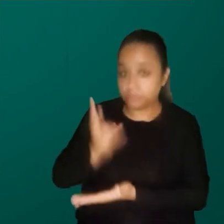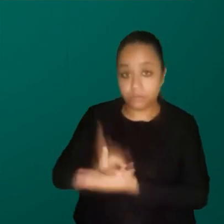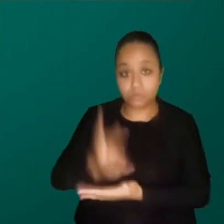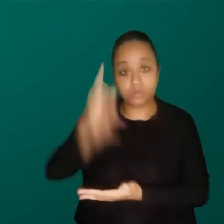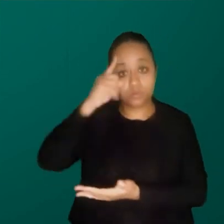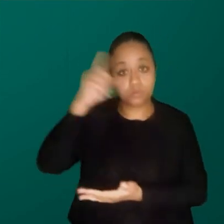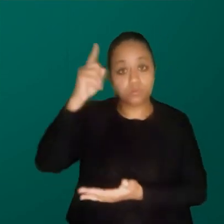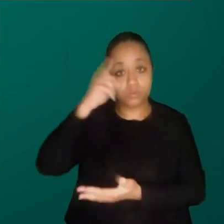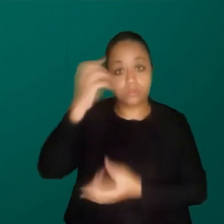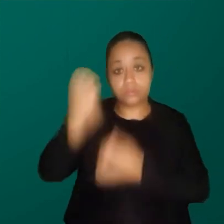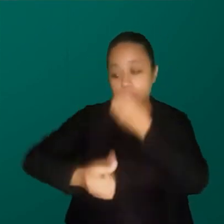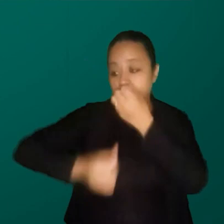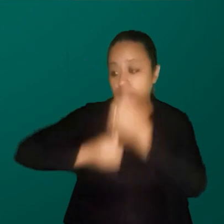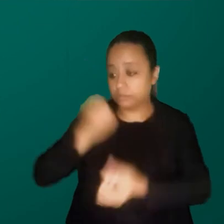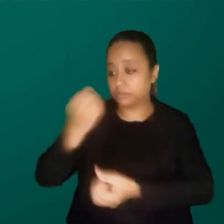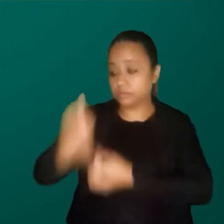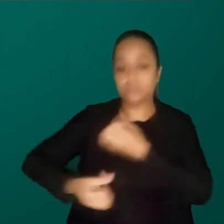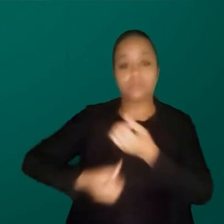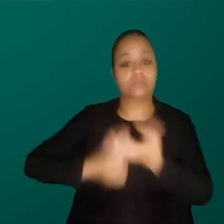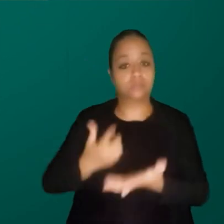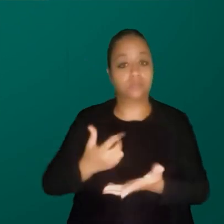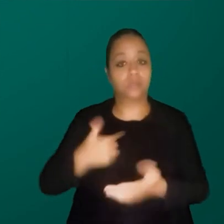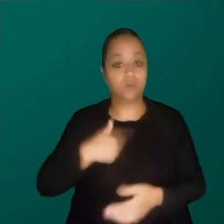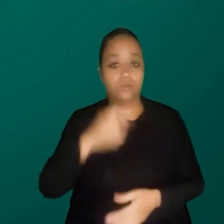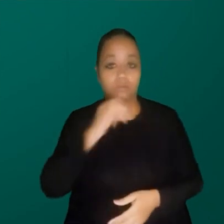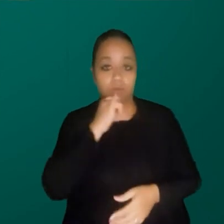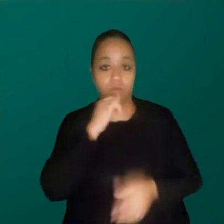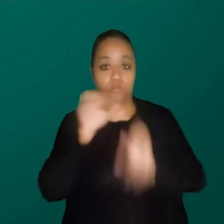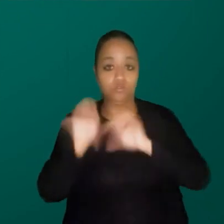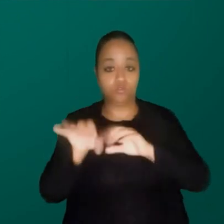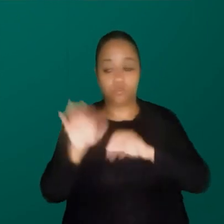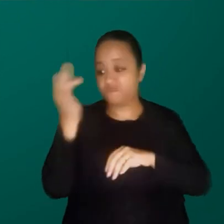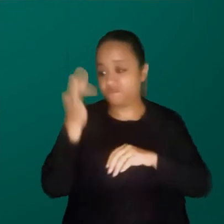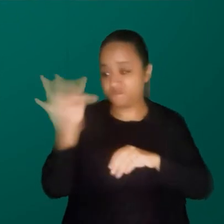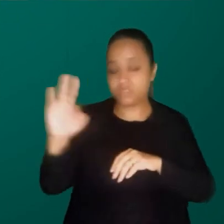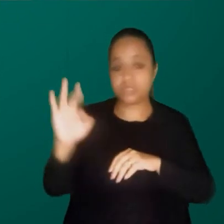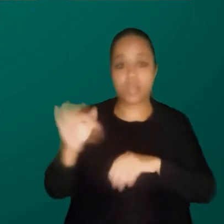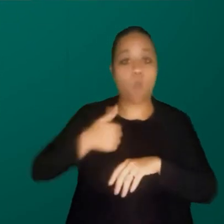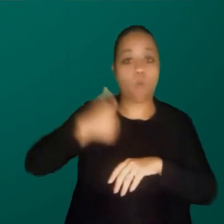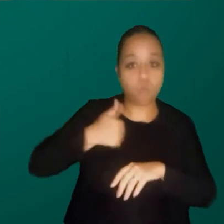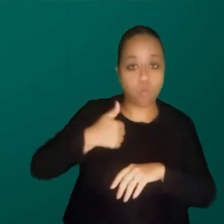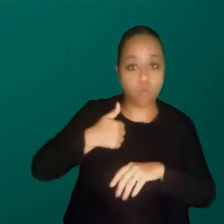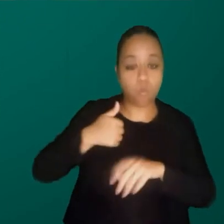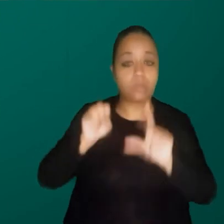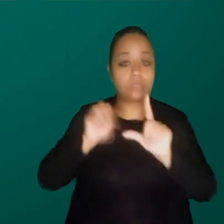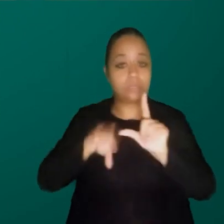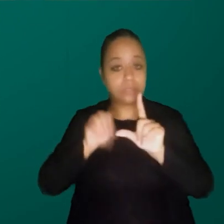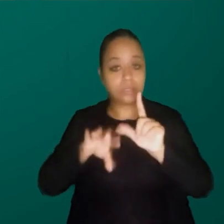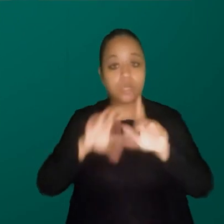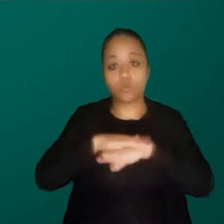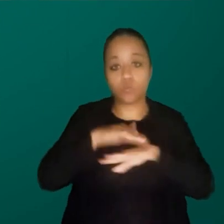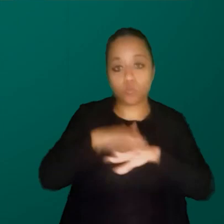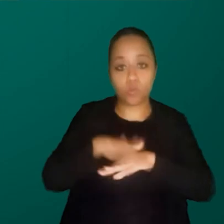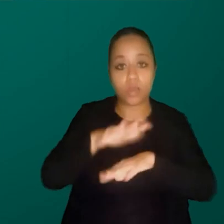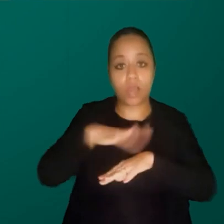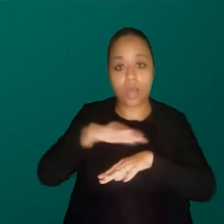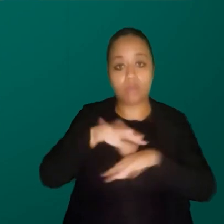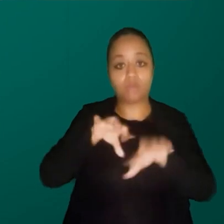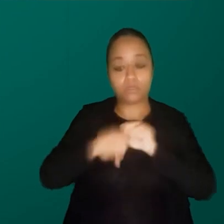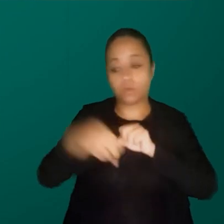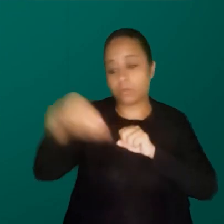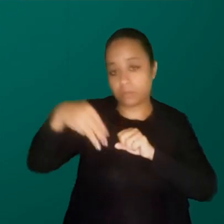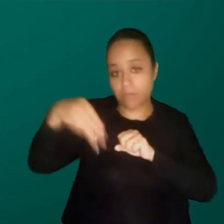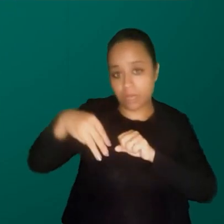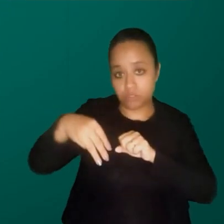trabalhando a cada semestre. eu dou física, quando eu estou dando aula, eu dou física 1 da licenciatura noturna da matemática,